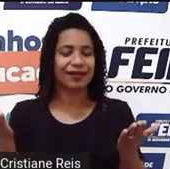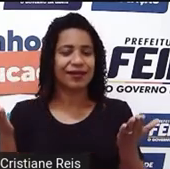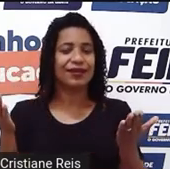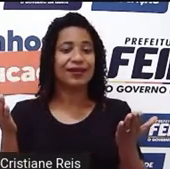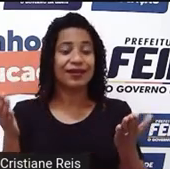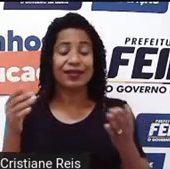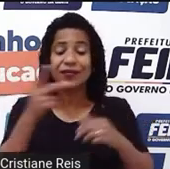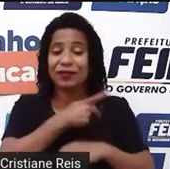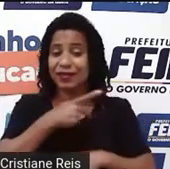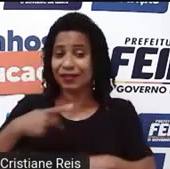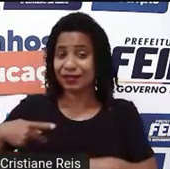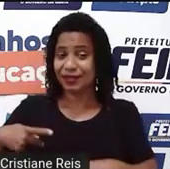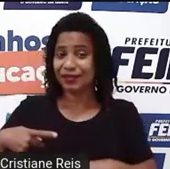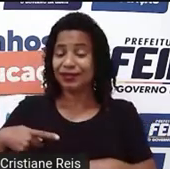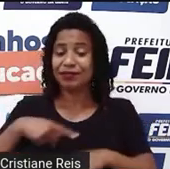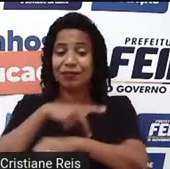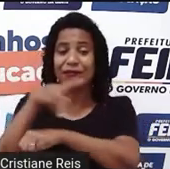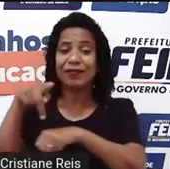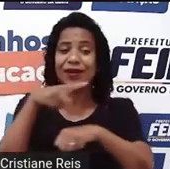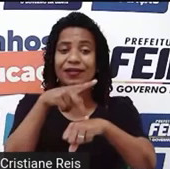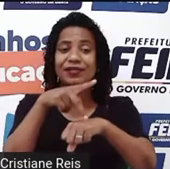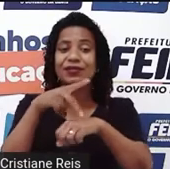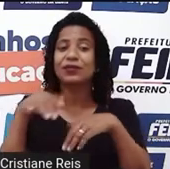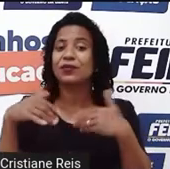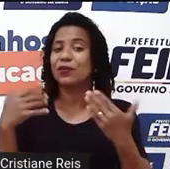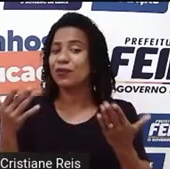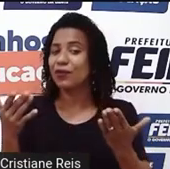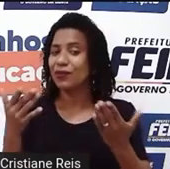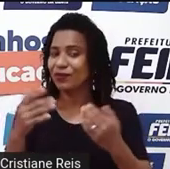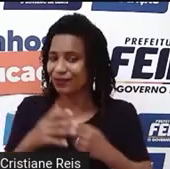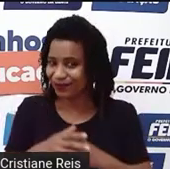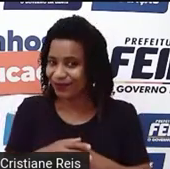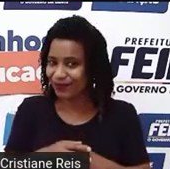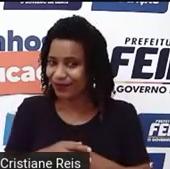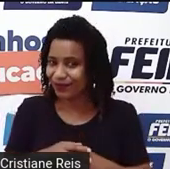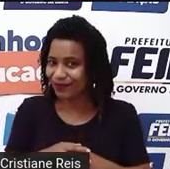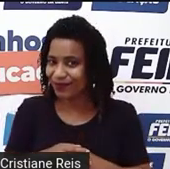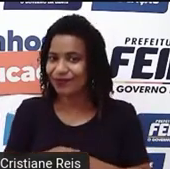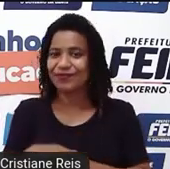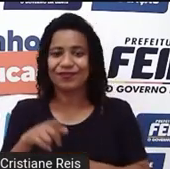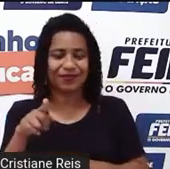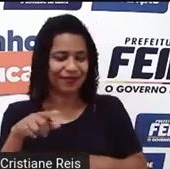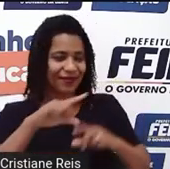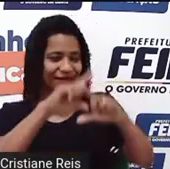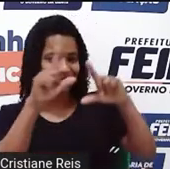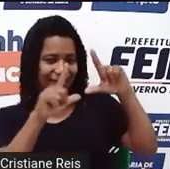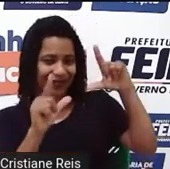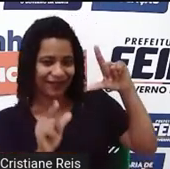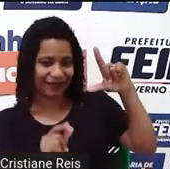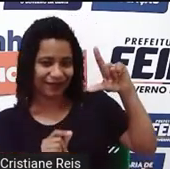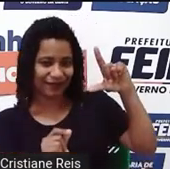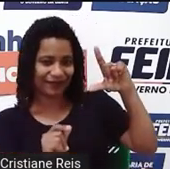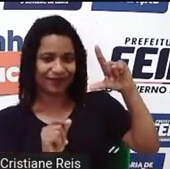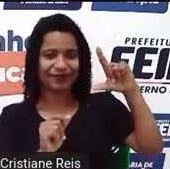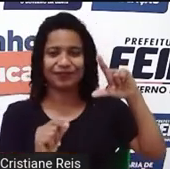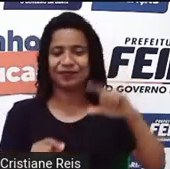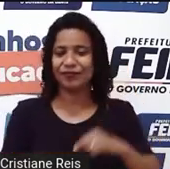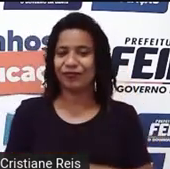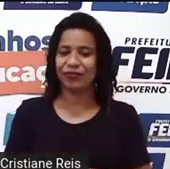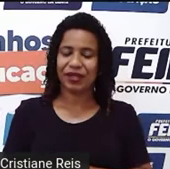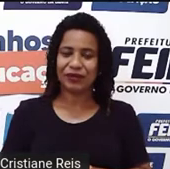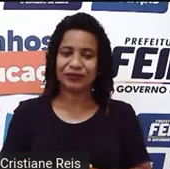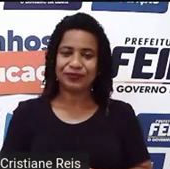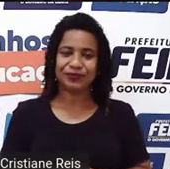Foi o presidente de qual país? South Africa África do Sul Let's go! Número